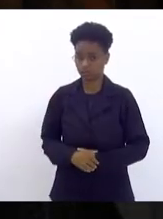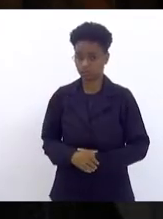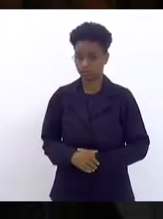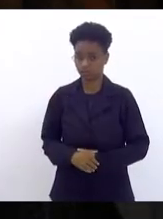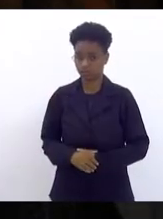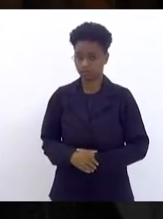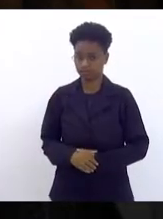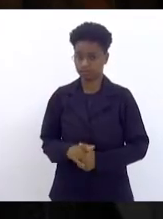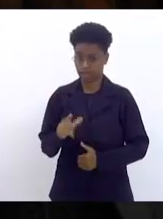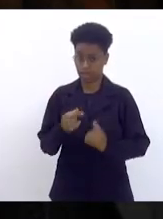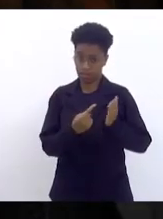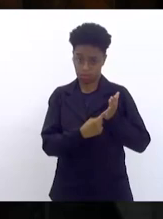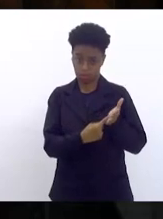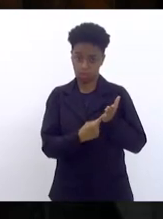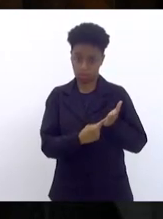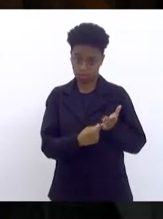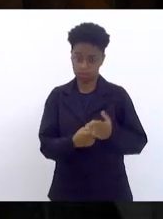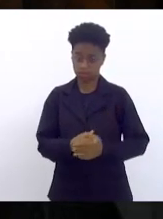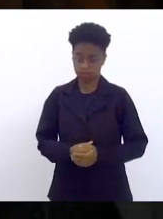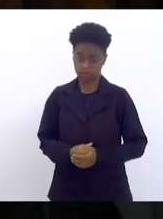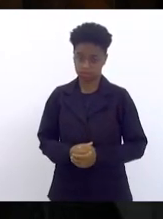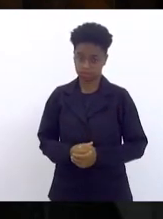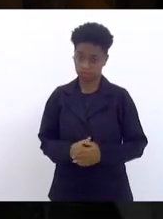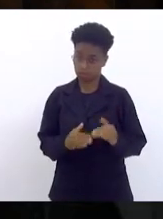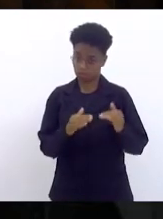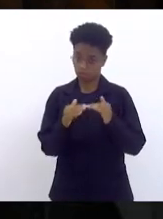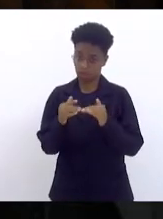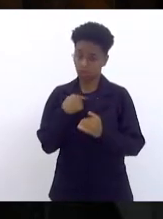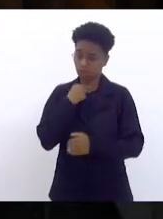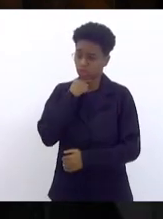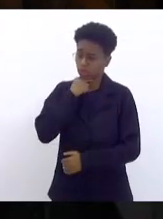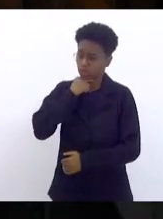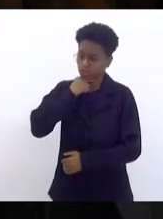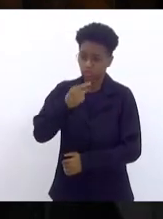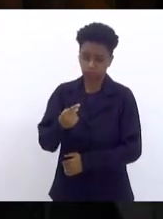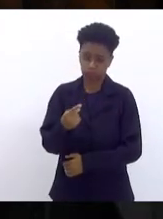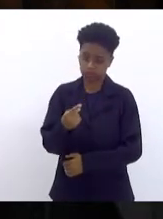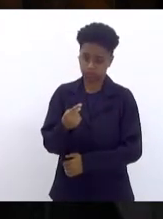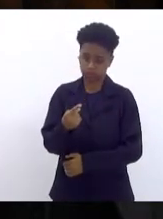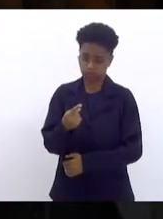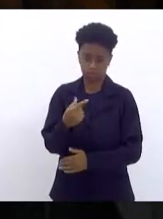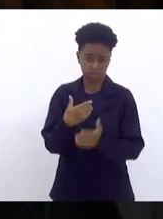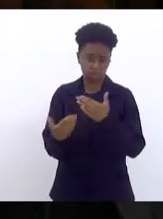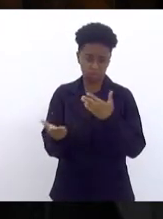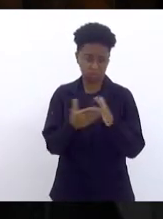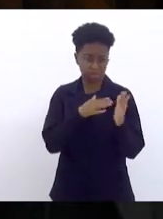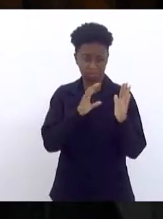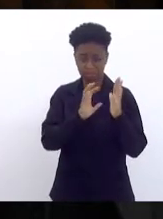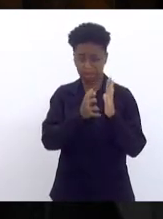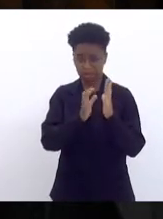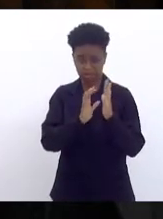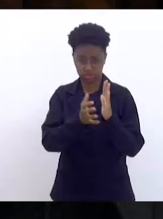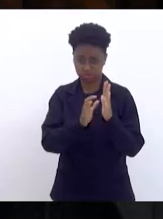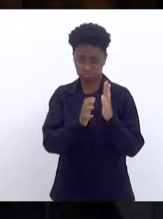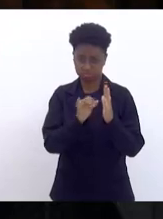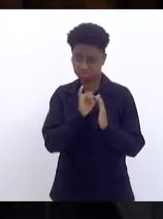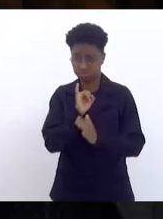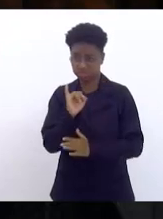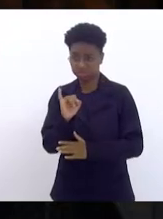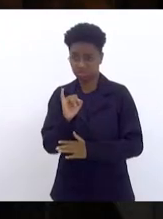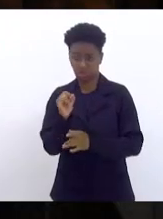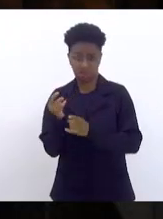Esse é um consenso. Duvido que alguém de que partido seja, seja governo ou